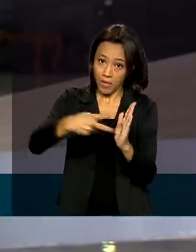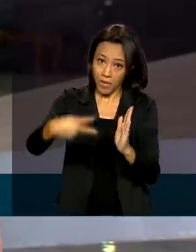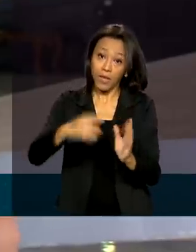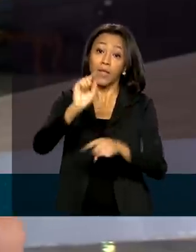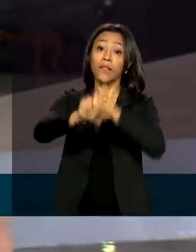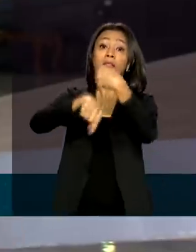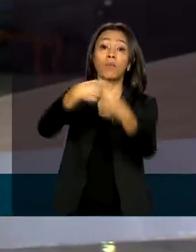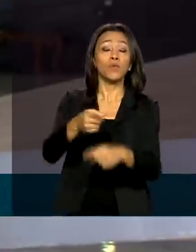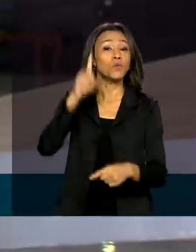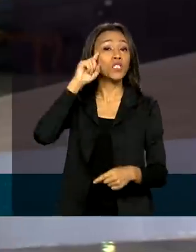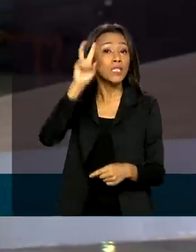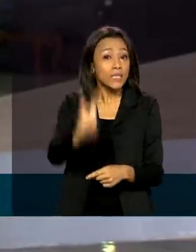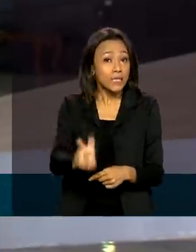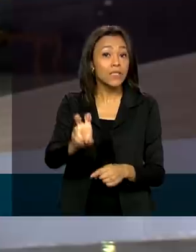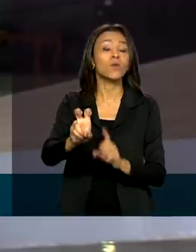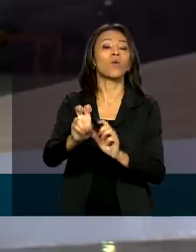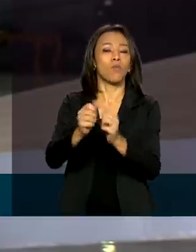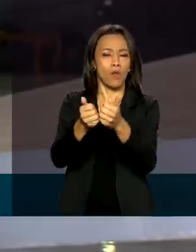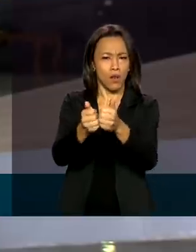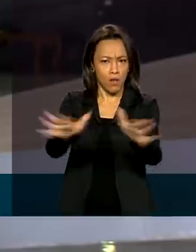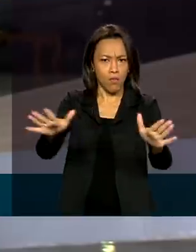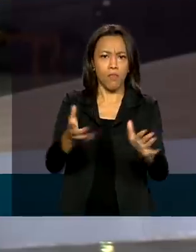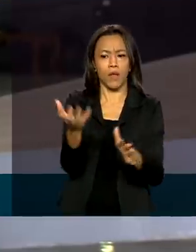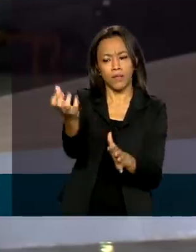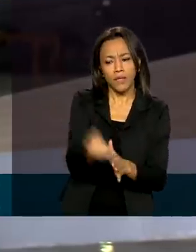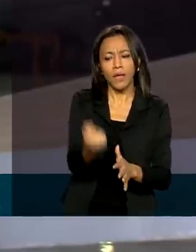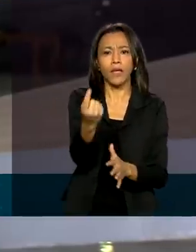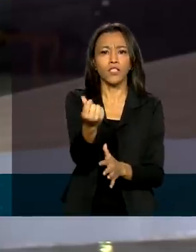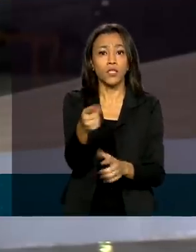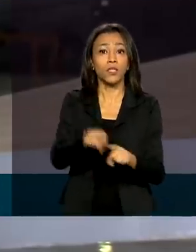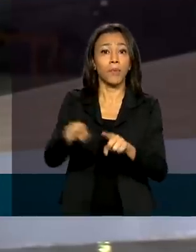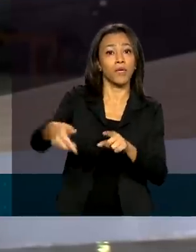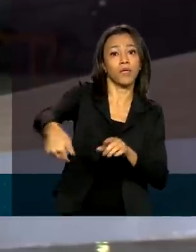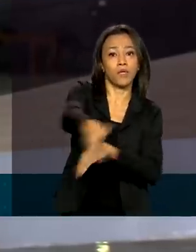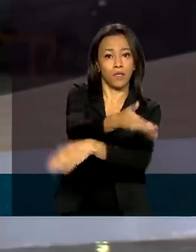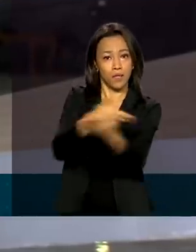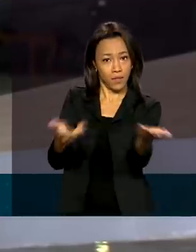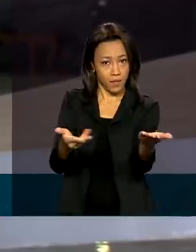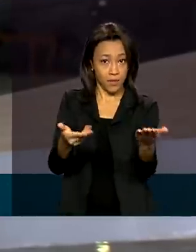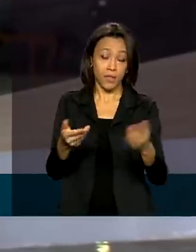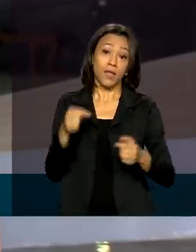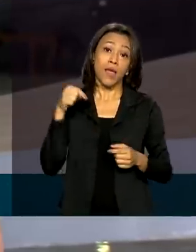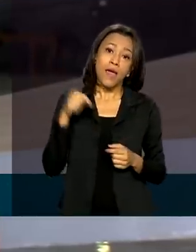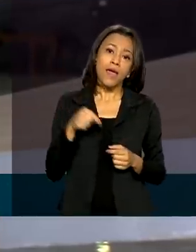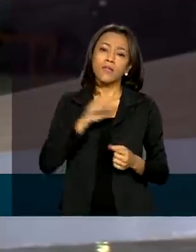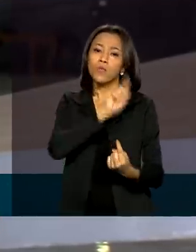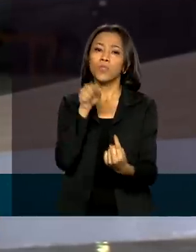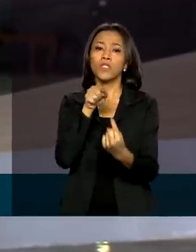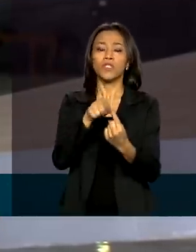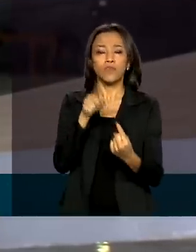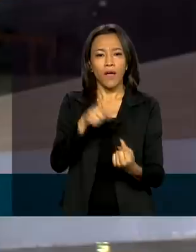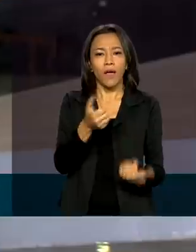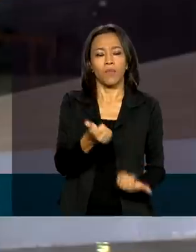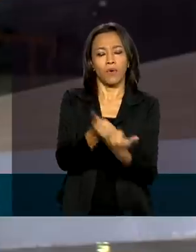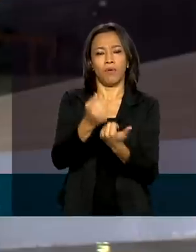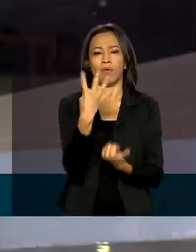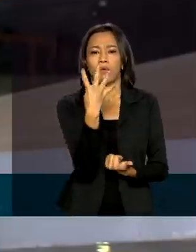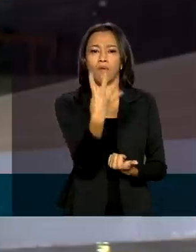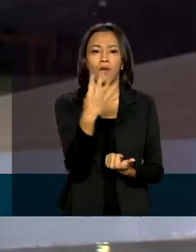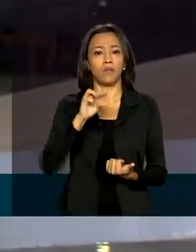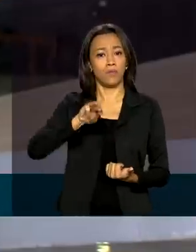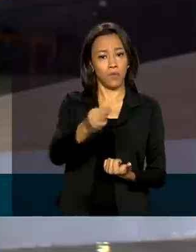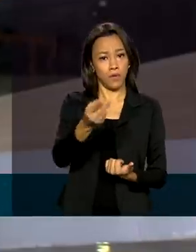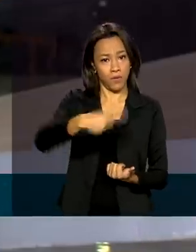liberado também para saques em dinheiro e transferências bancárias. Nessa rodada, a previsão é beneficiar 4 milhões de pessoas,